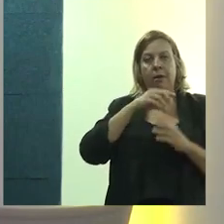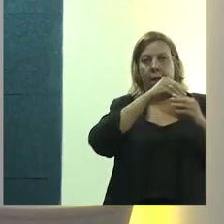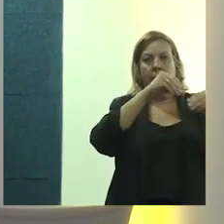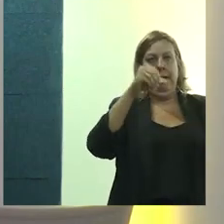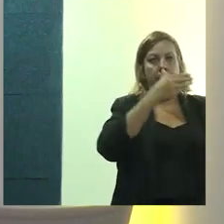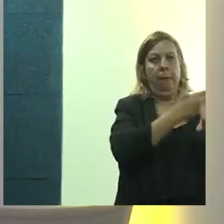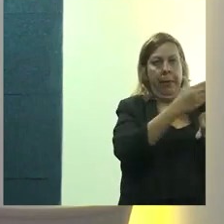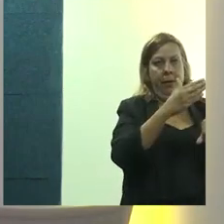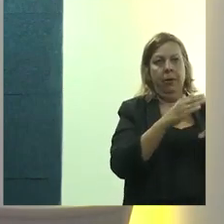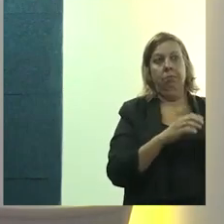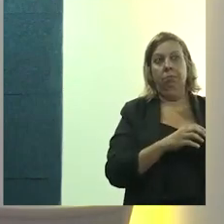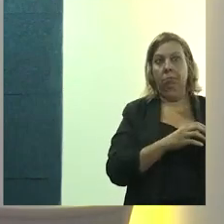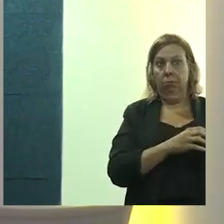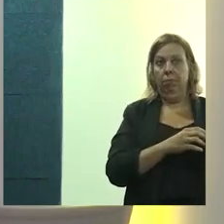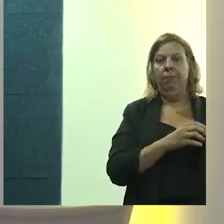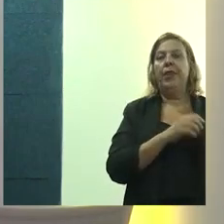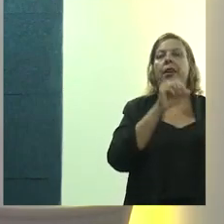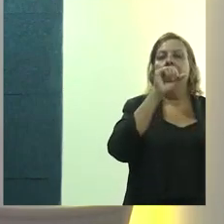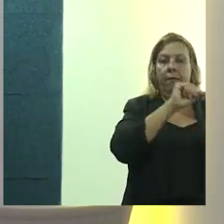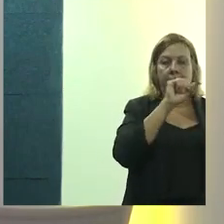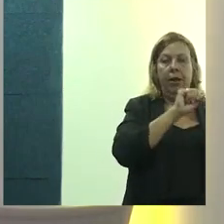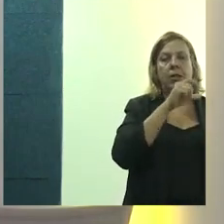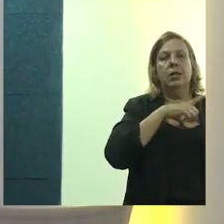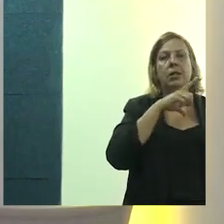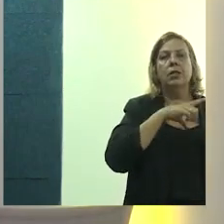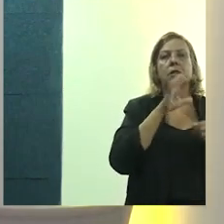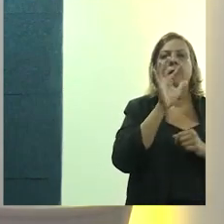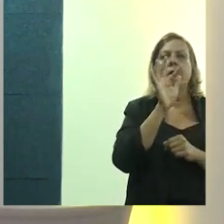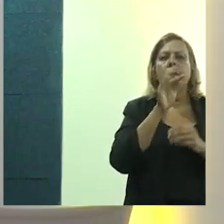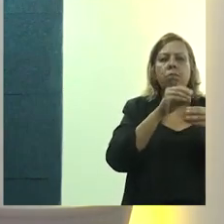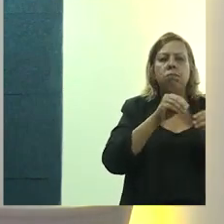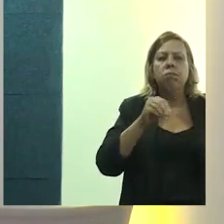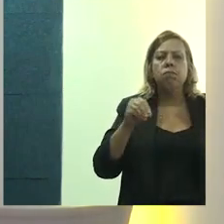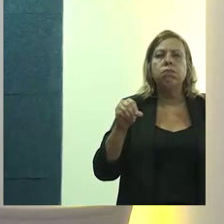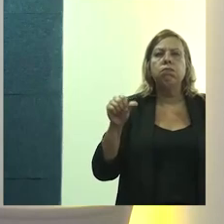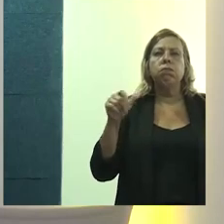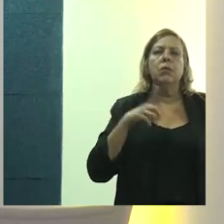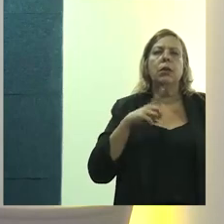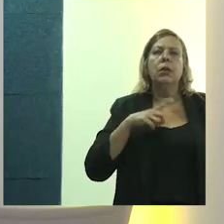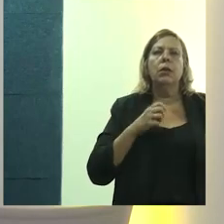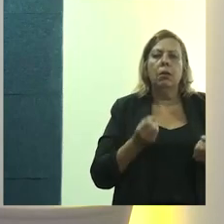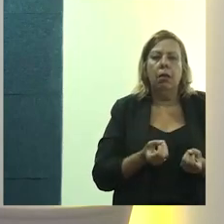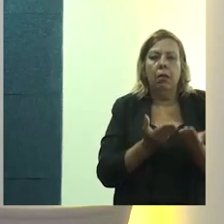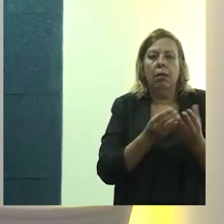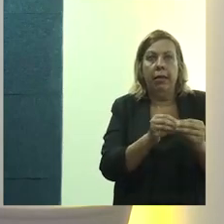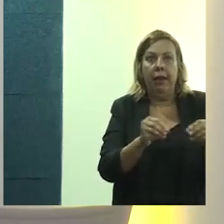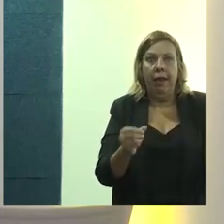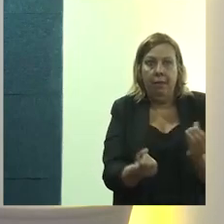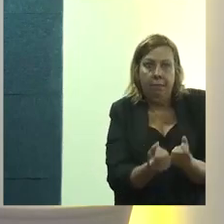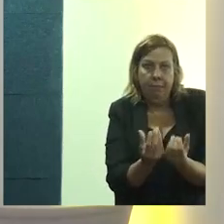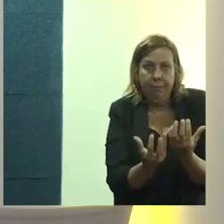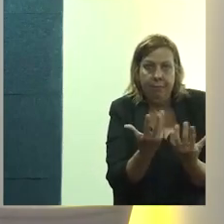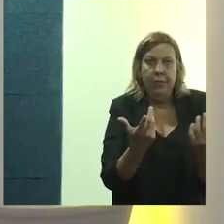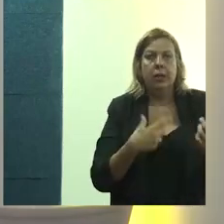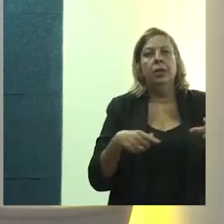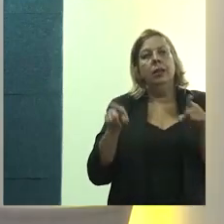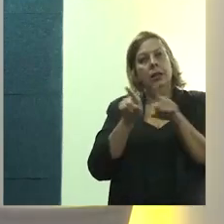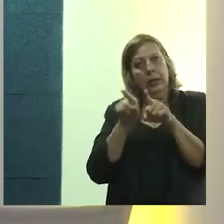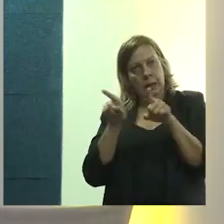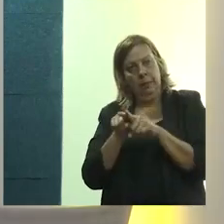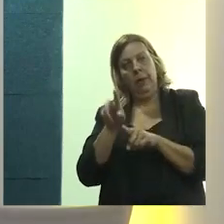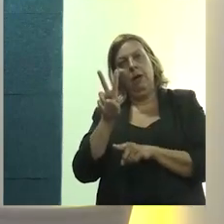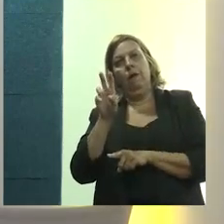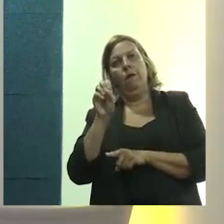e que produz os fertilizantes nitrogenados. E a Cimento